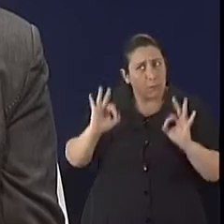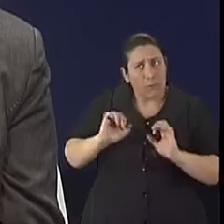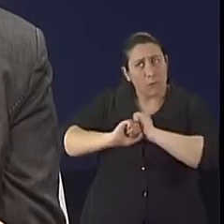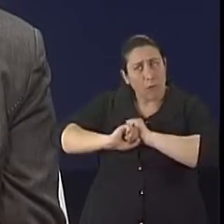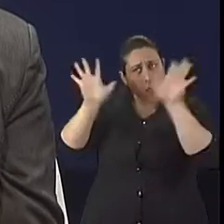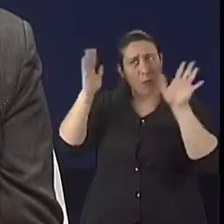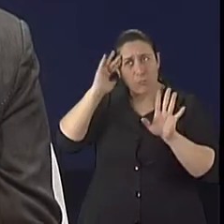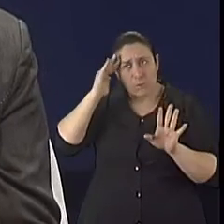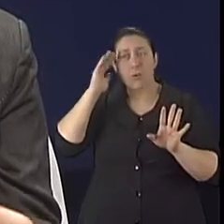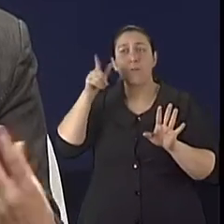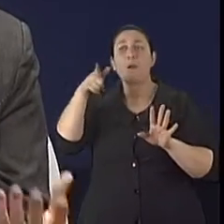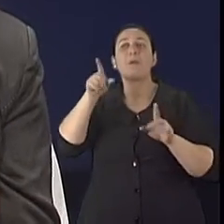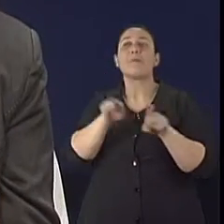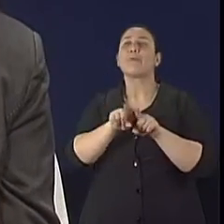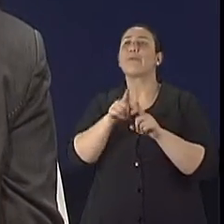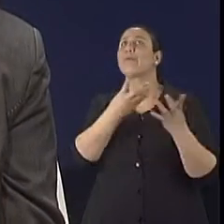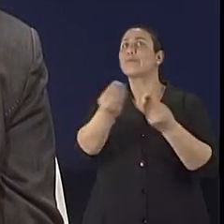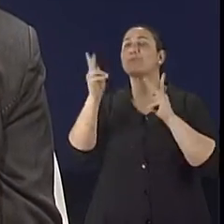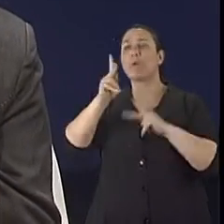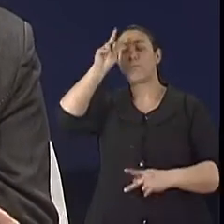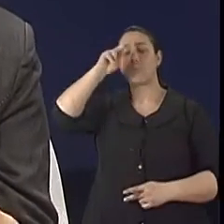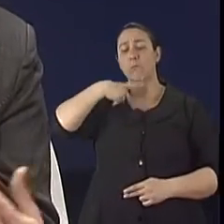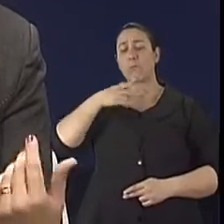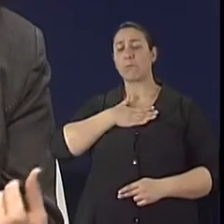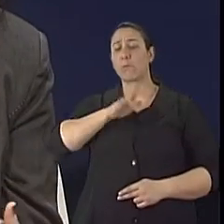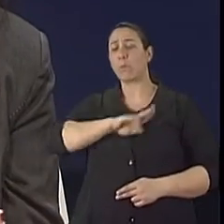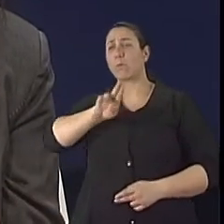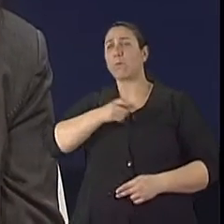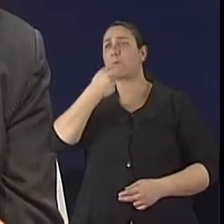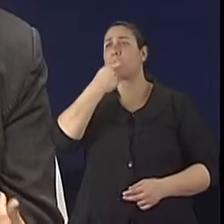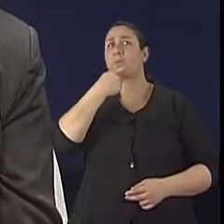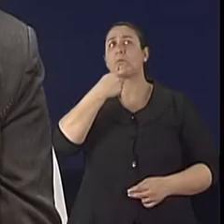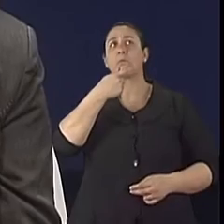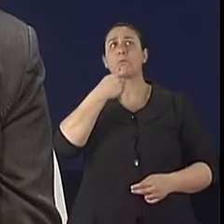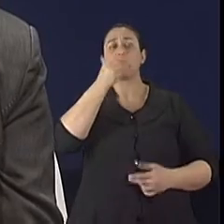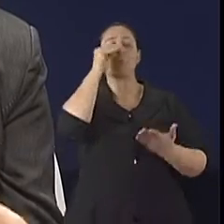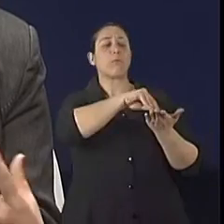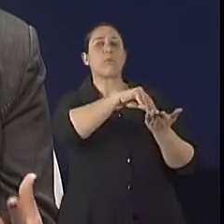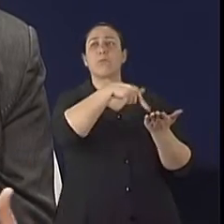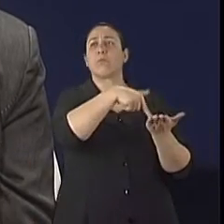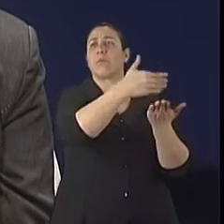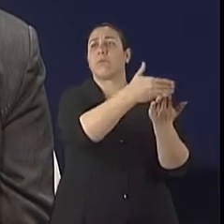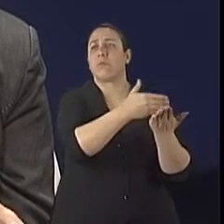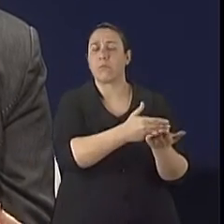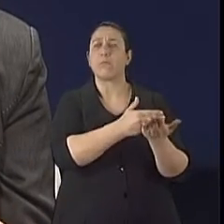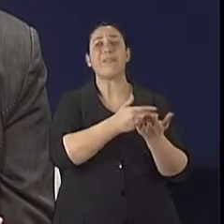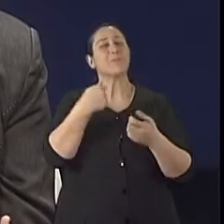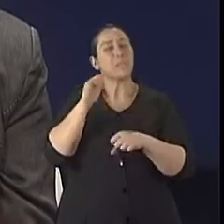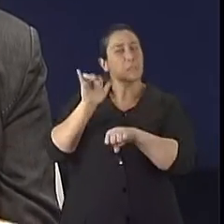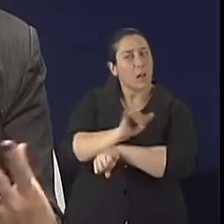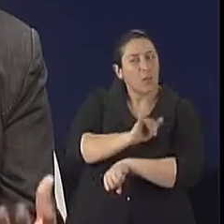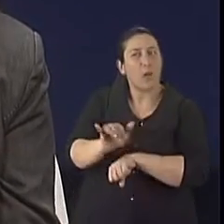auto-uso do medicamento prescrito. Então, se esse paciente tem condições, ele pode ser orientado, pode se trabalhar com estratégias,